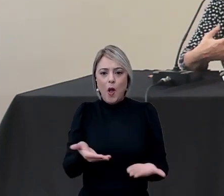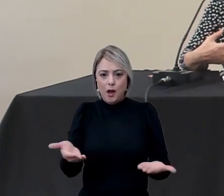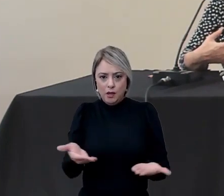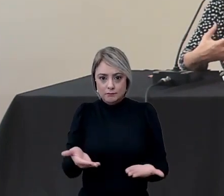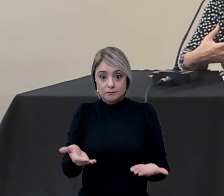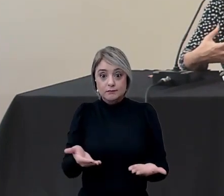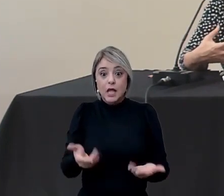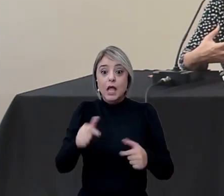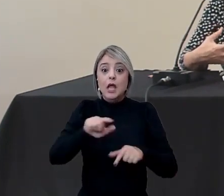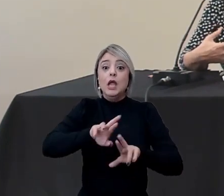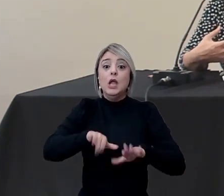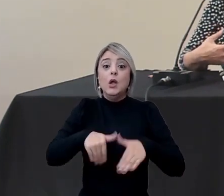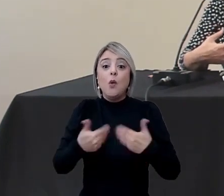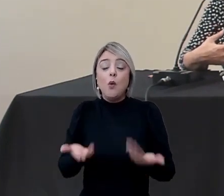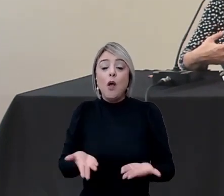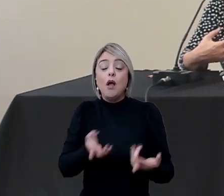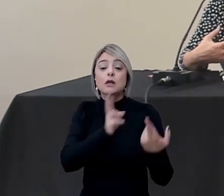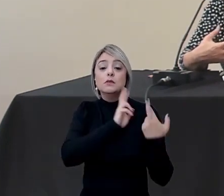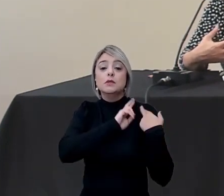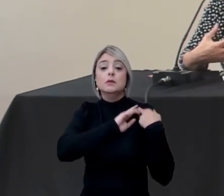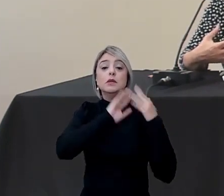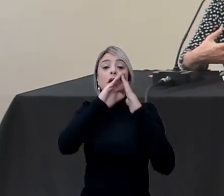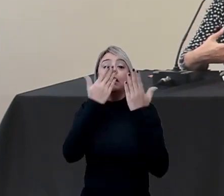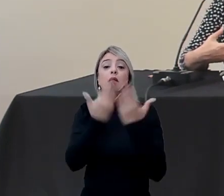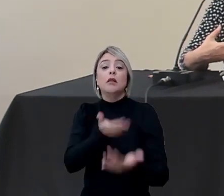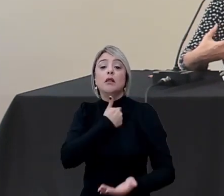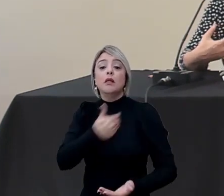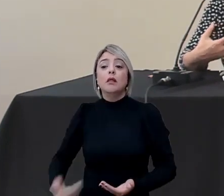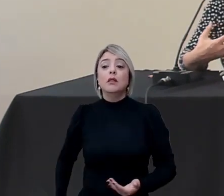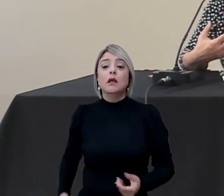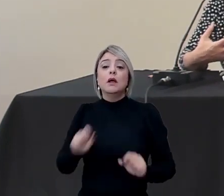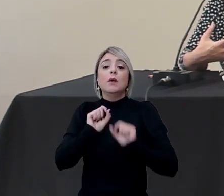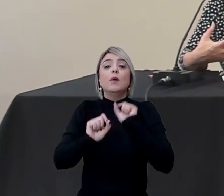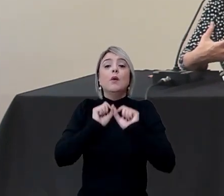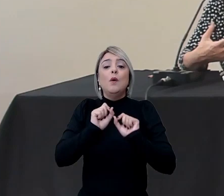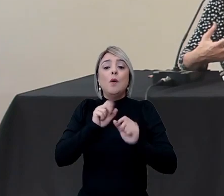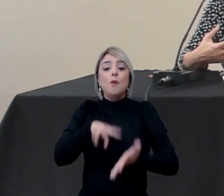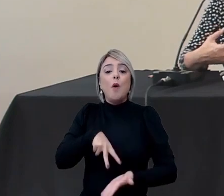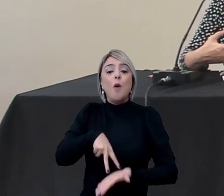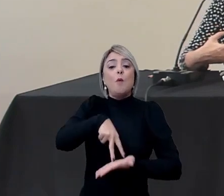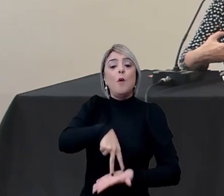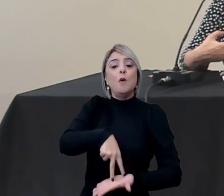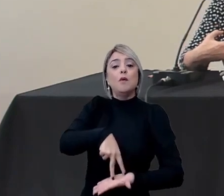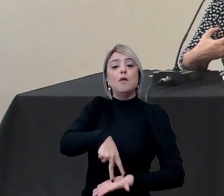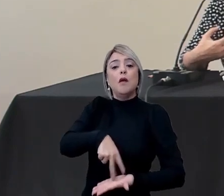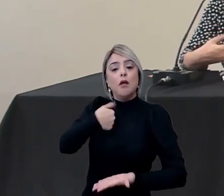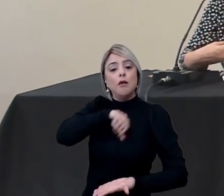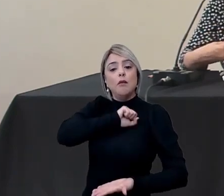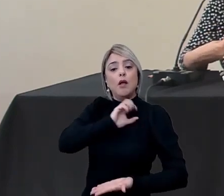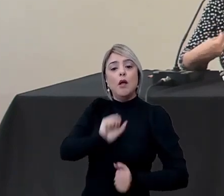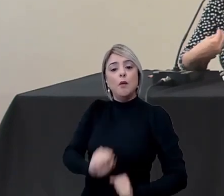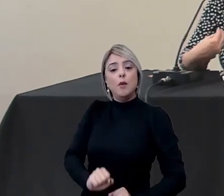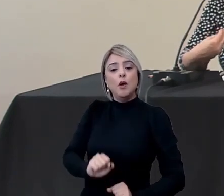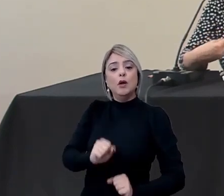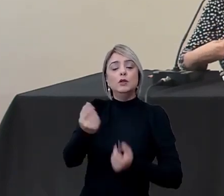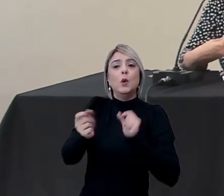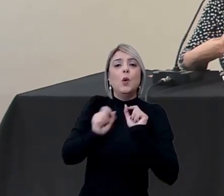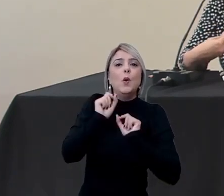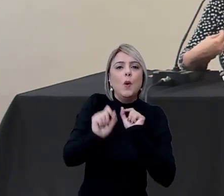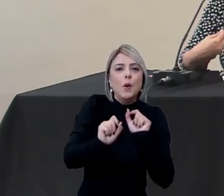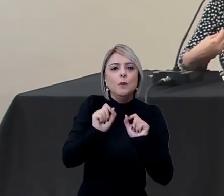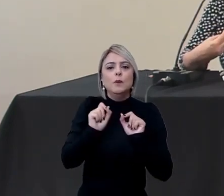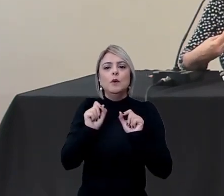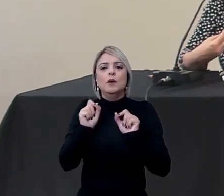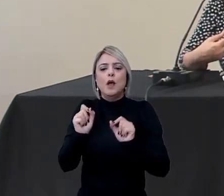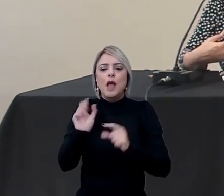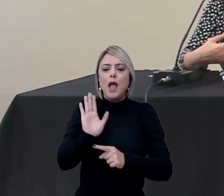E qual é o papel de uma escola de governo? Como que a gente se coloca? O que que a gente pode, de que forma a gente